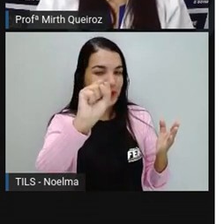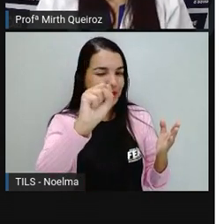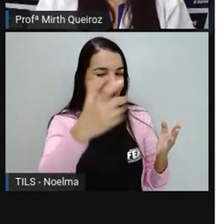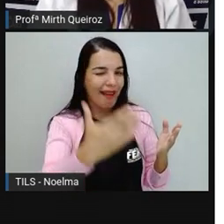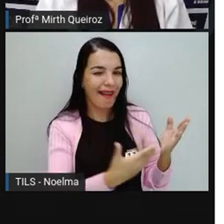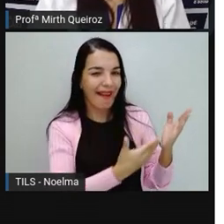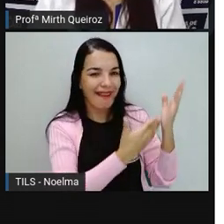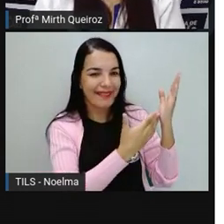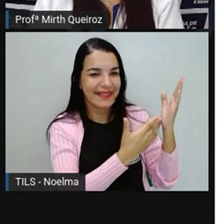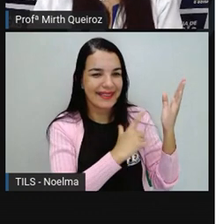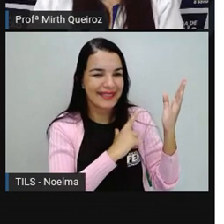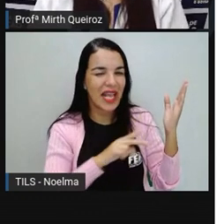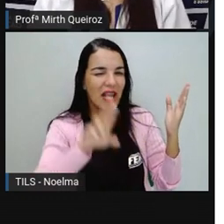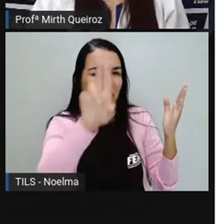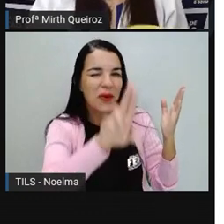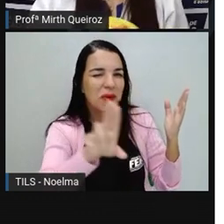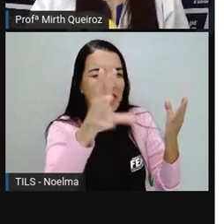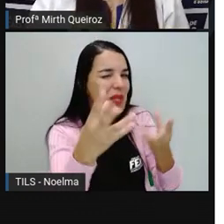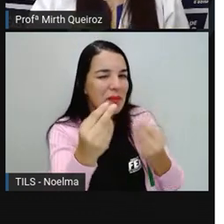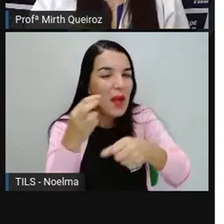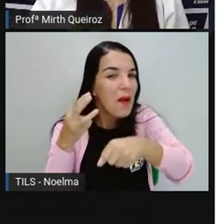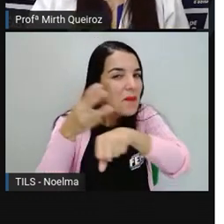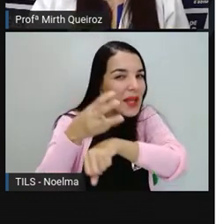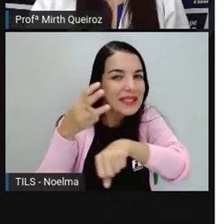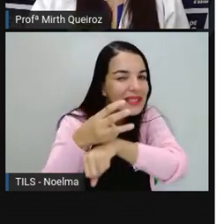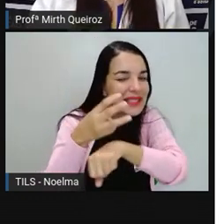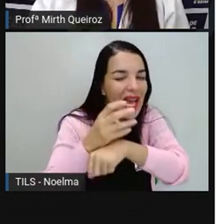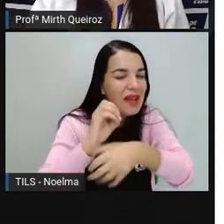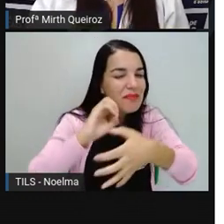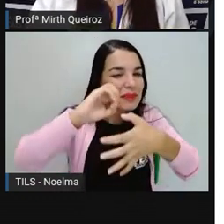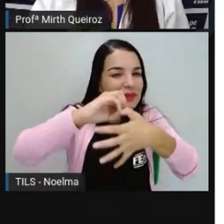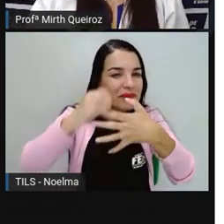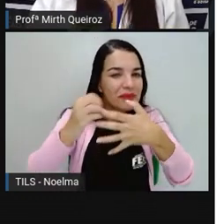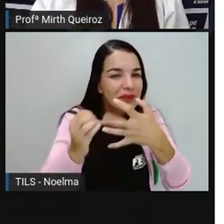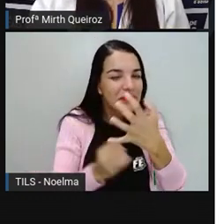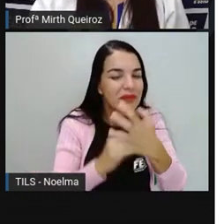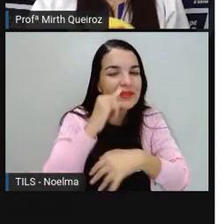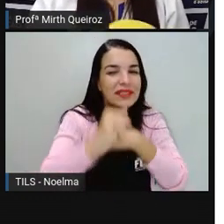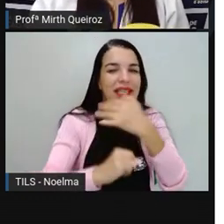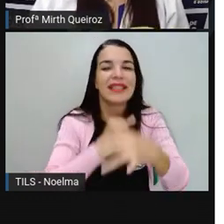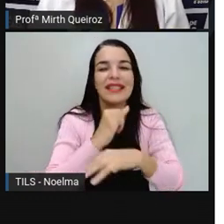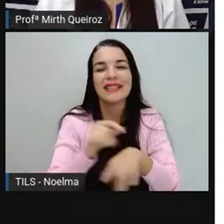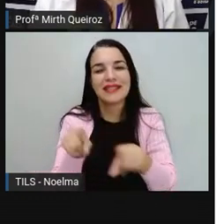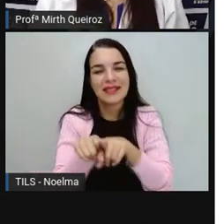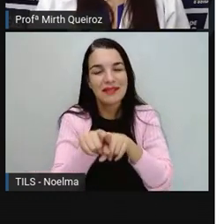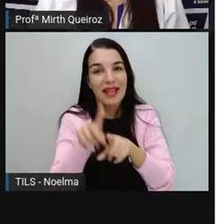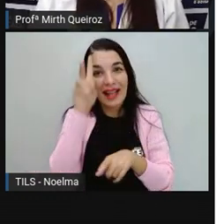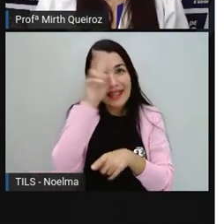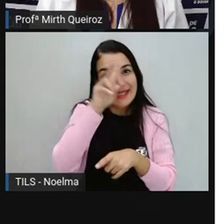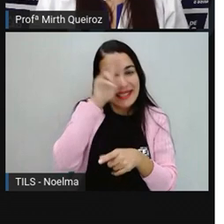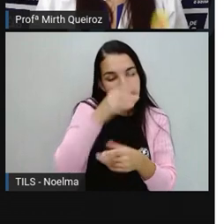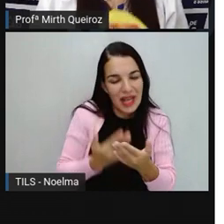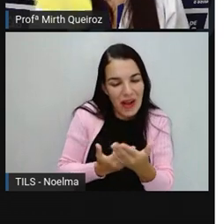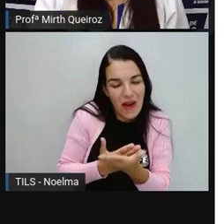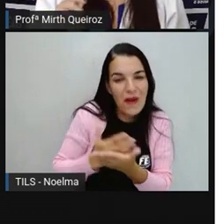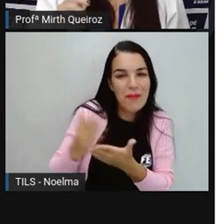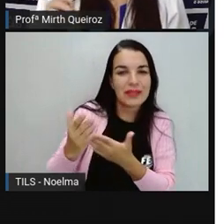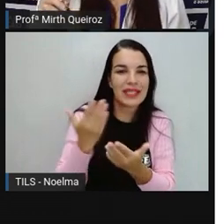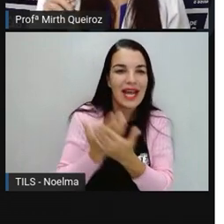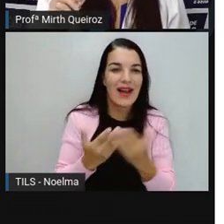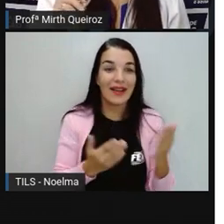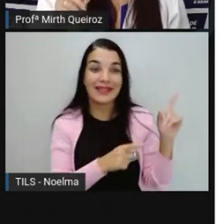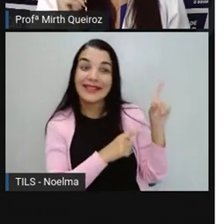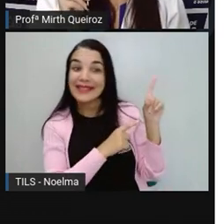sociais em si. E foi o que eu utilizei aqui com vocês no início da aula. Olha,